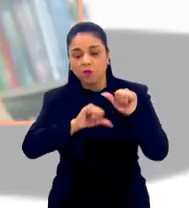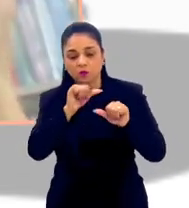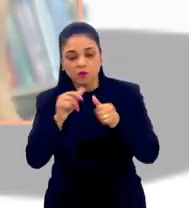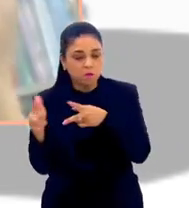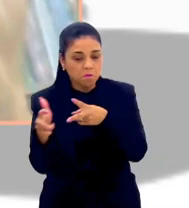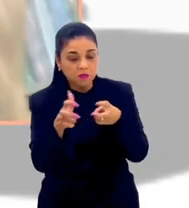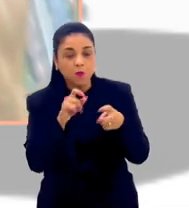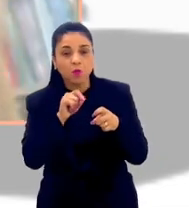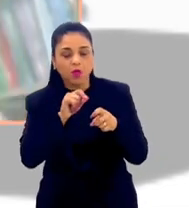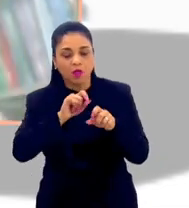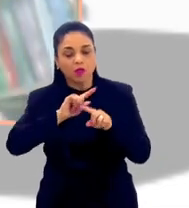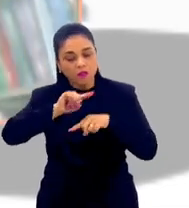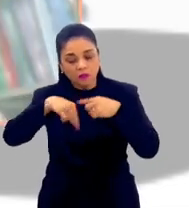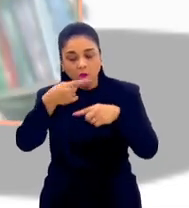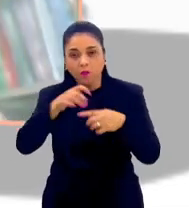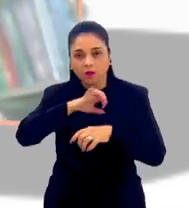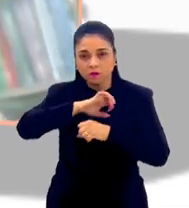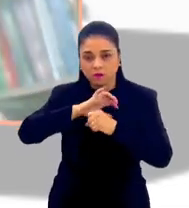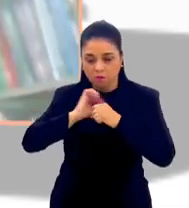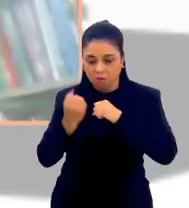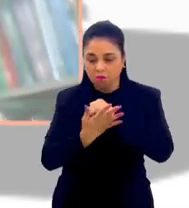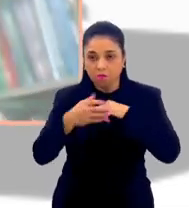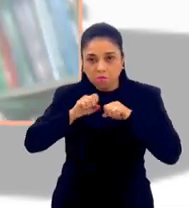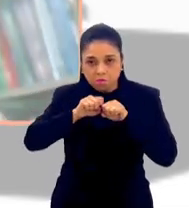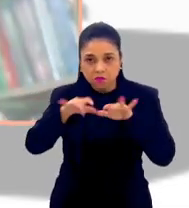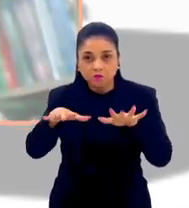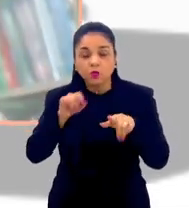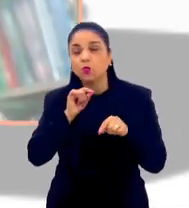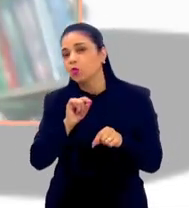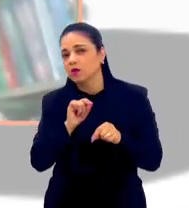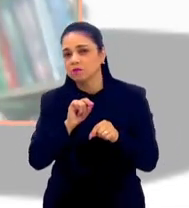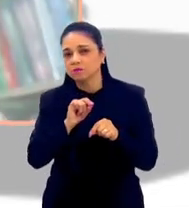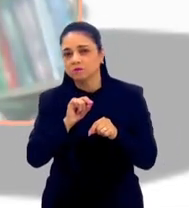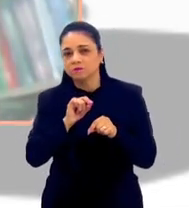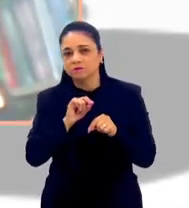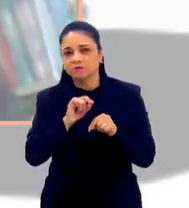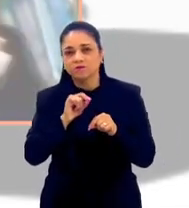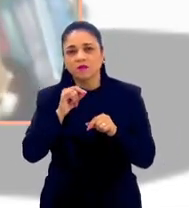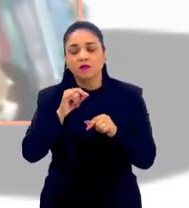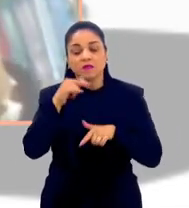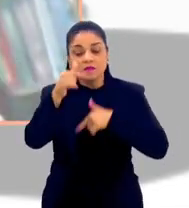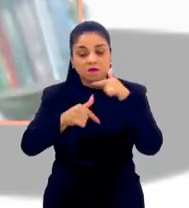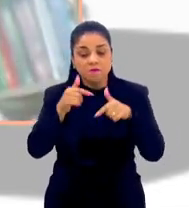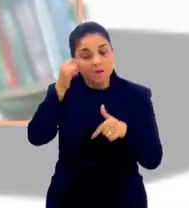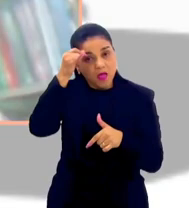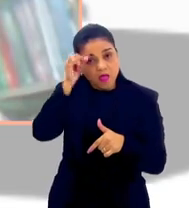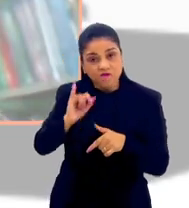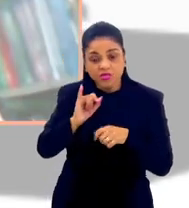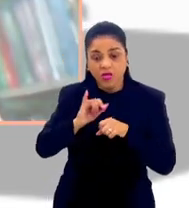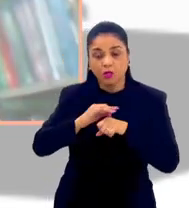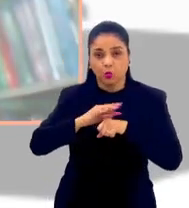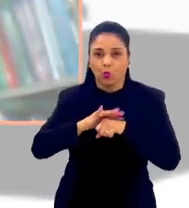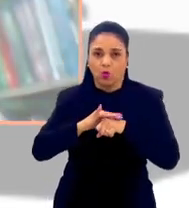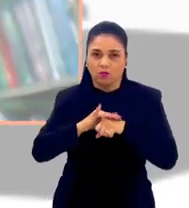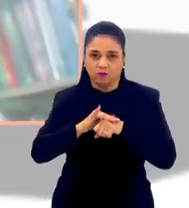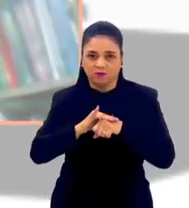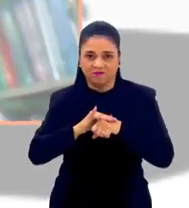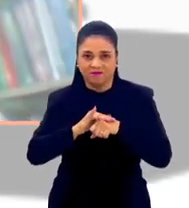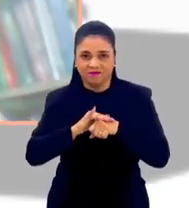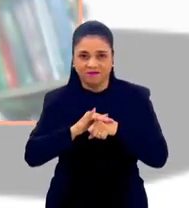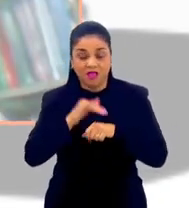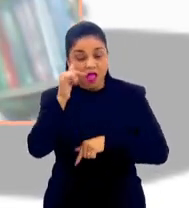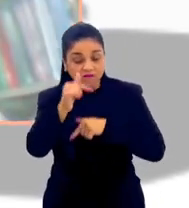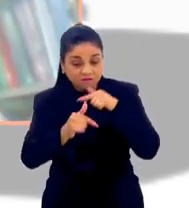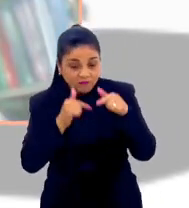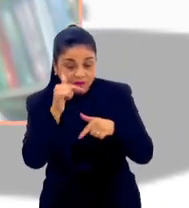depois da pandemia, é que até então a gente trabalha para evitar doenças, a gente trabalha, como você